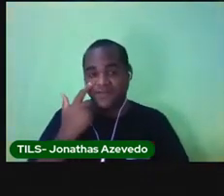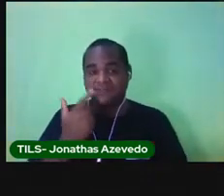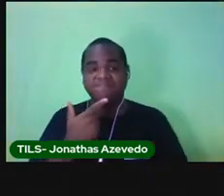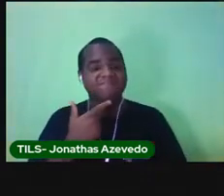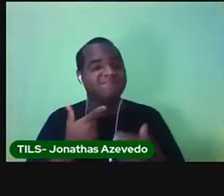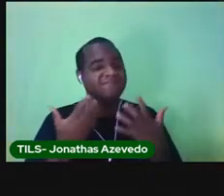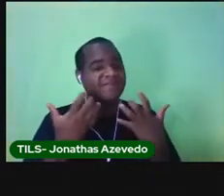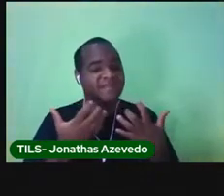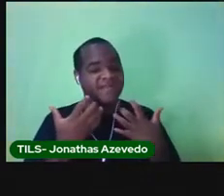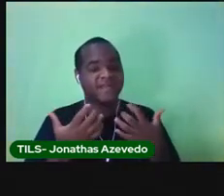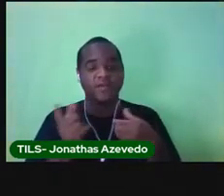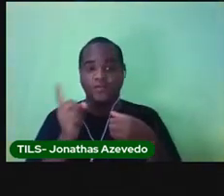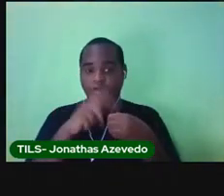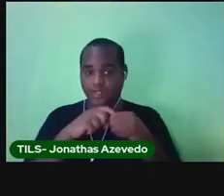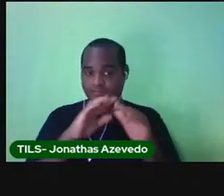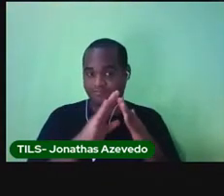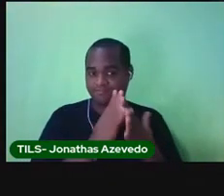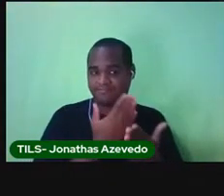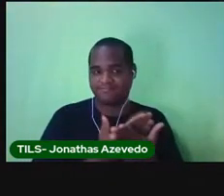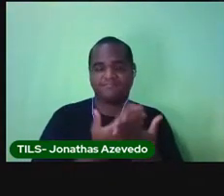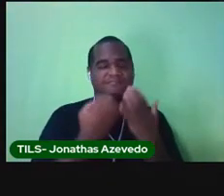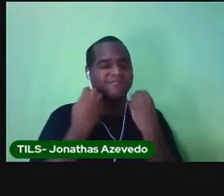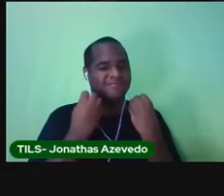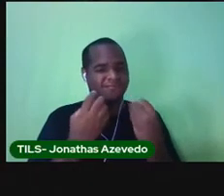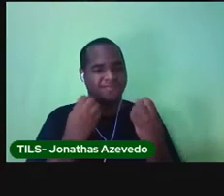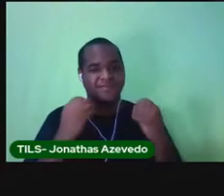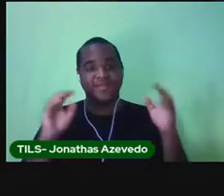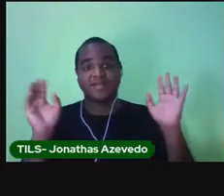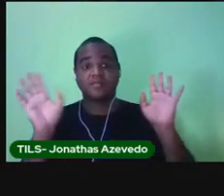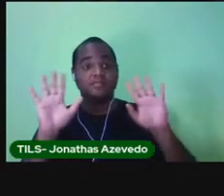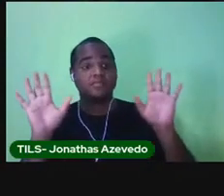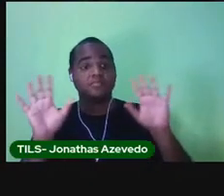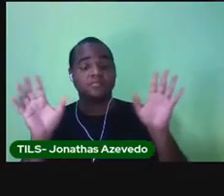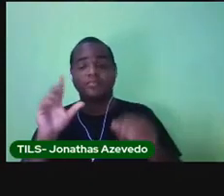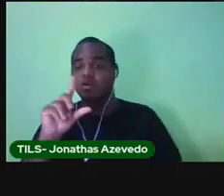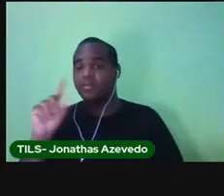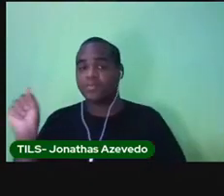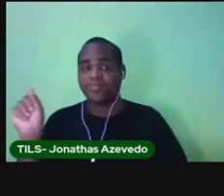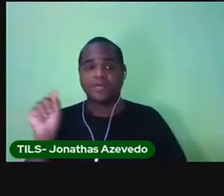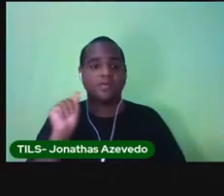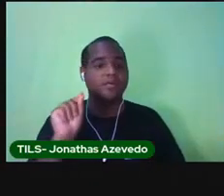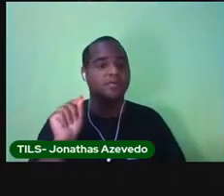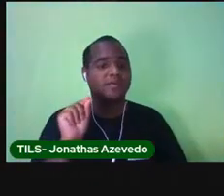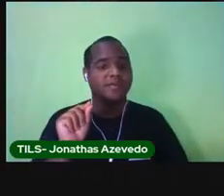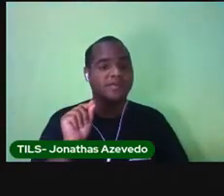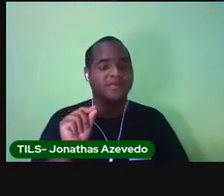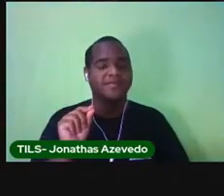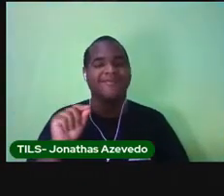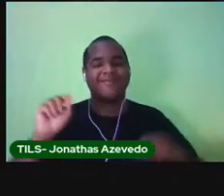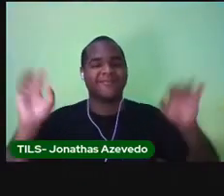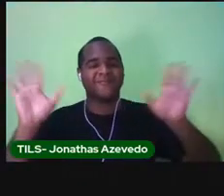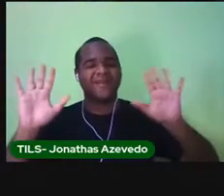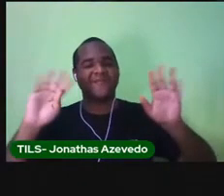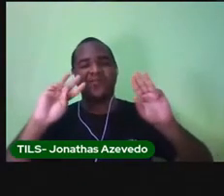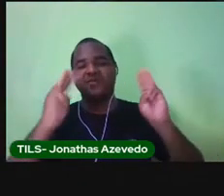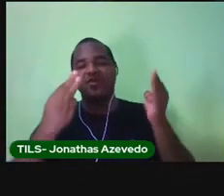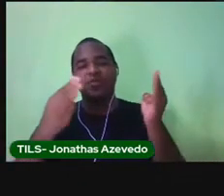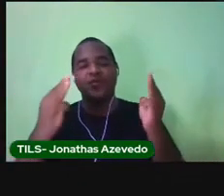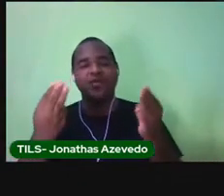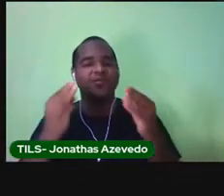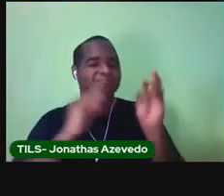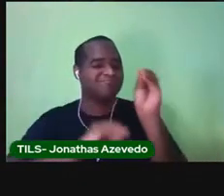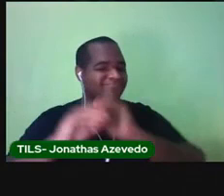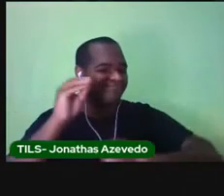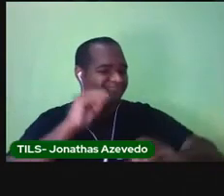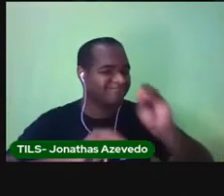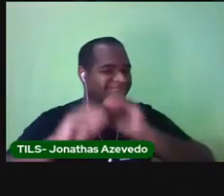voltarmos para a escola. Na despedida você coloca assim milhões de beijos.